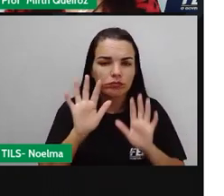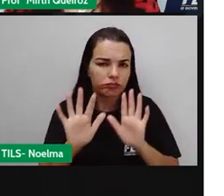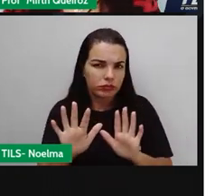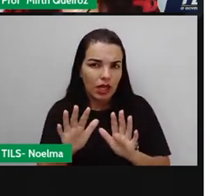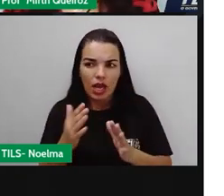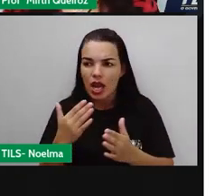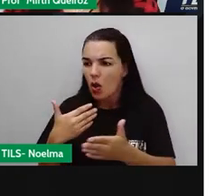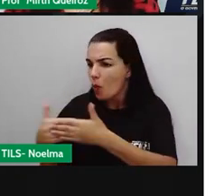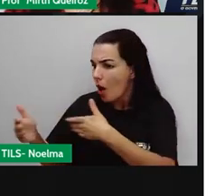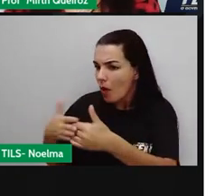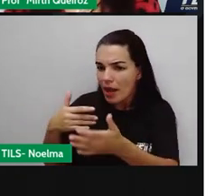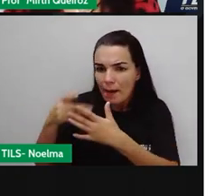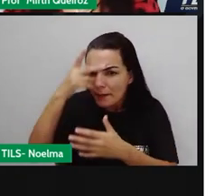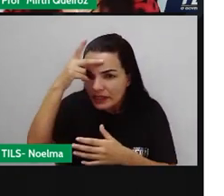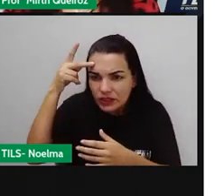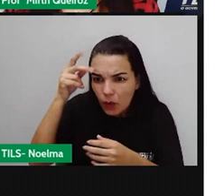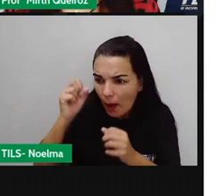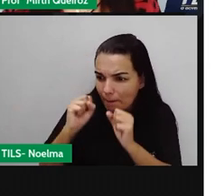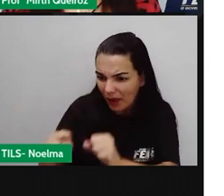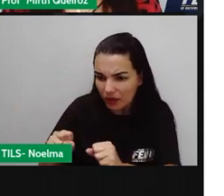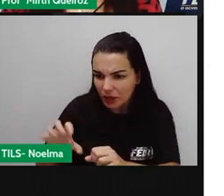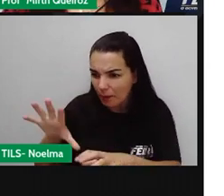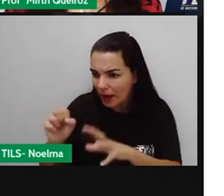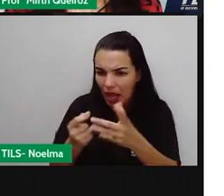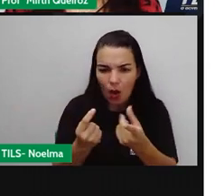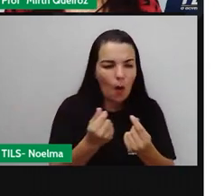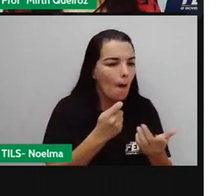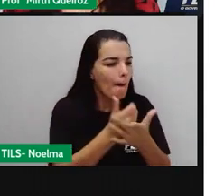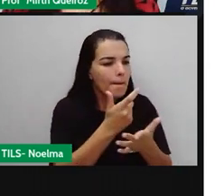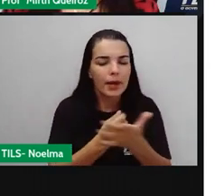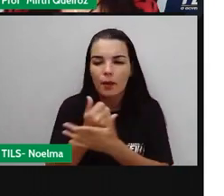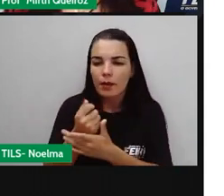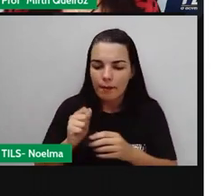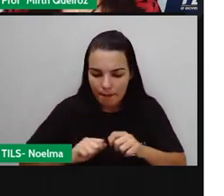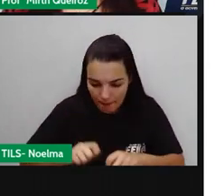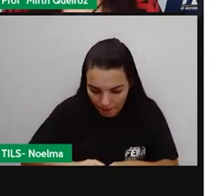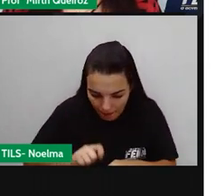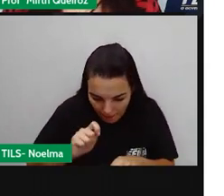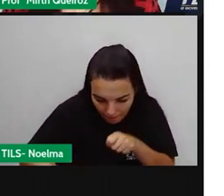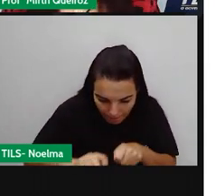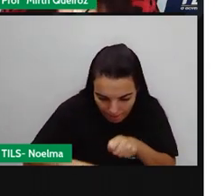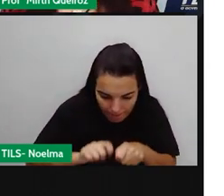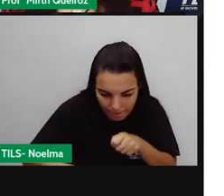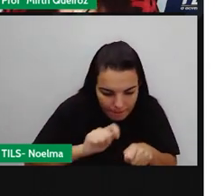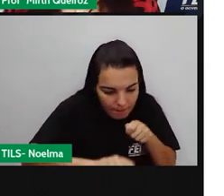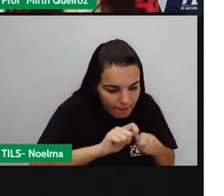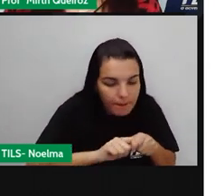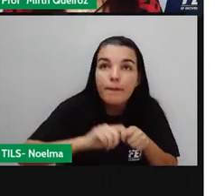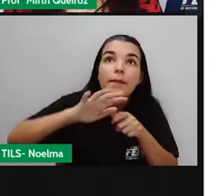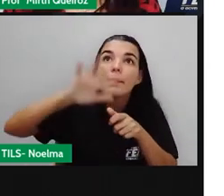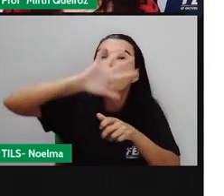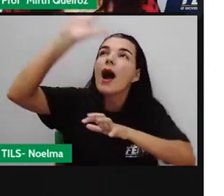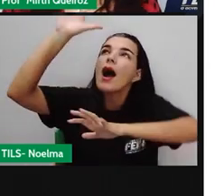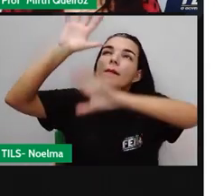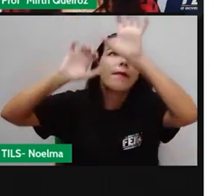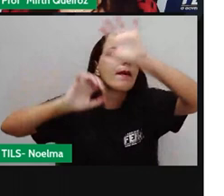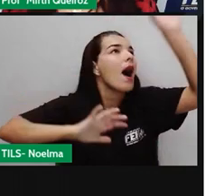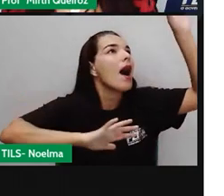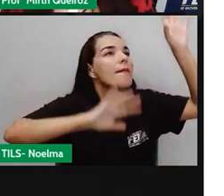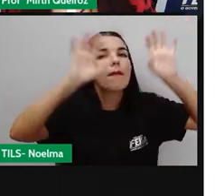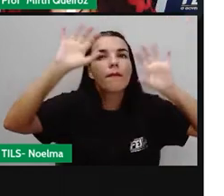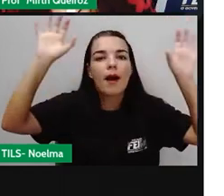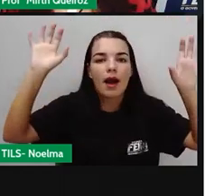pessoa pode sair queimando, não, né? Então, nós temos as classes, né? Para que